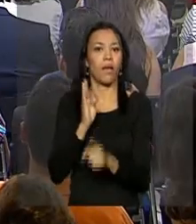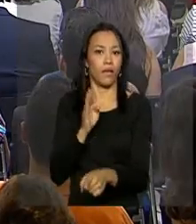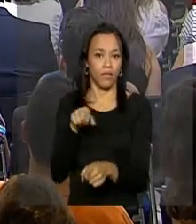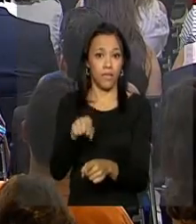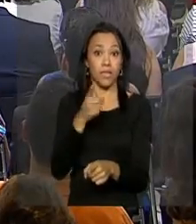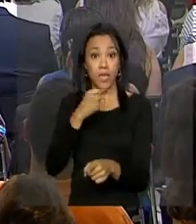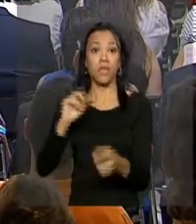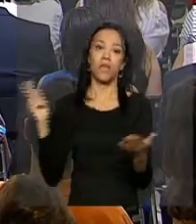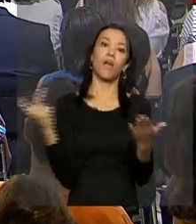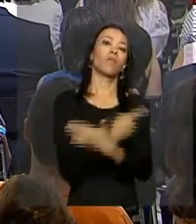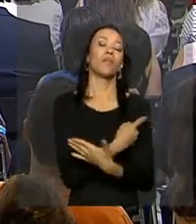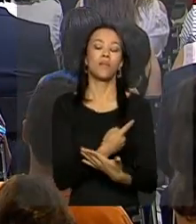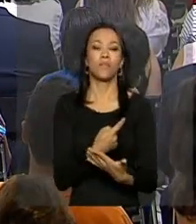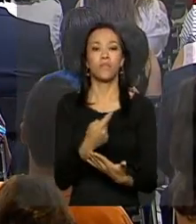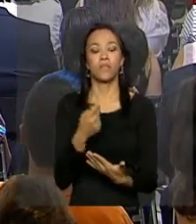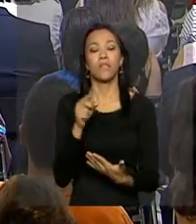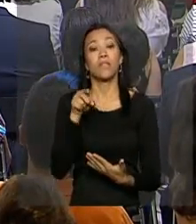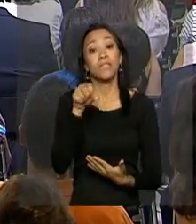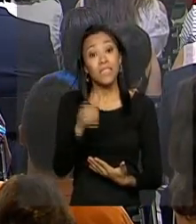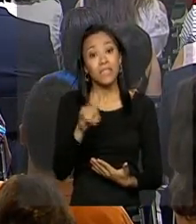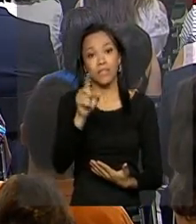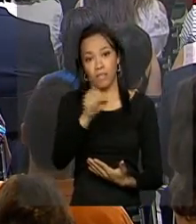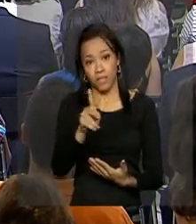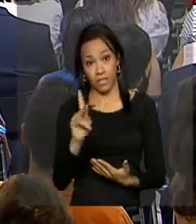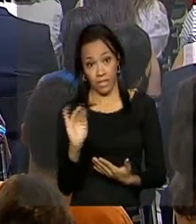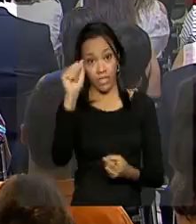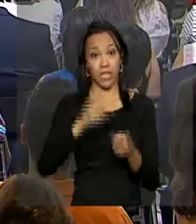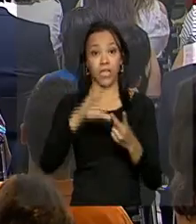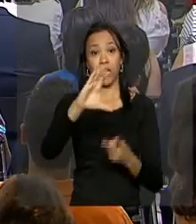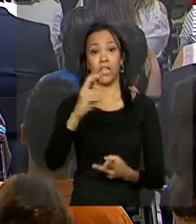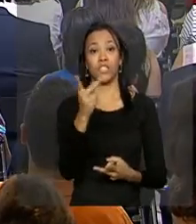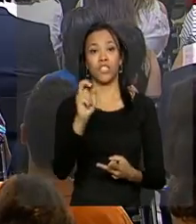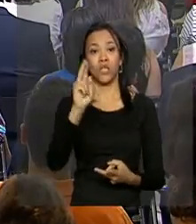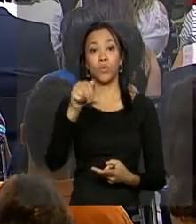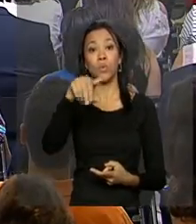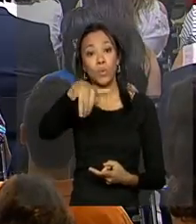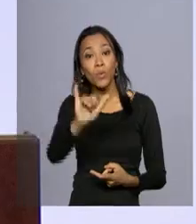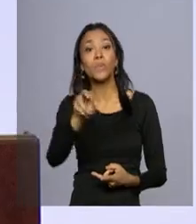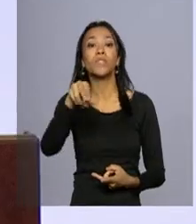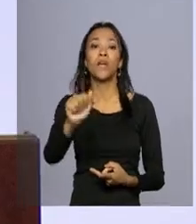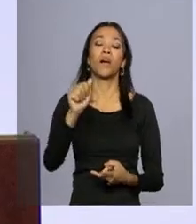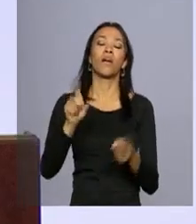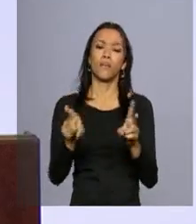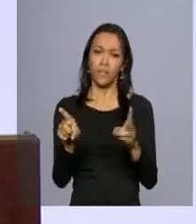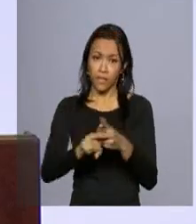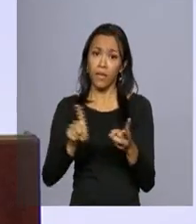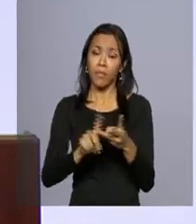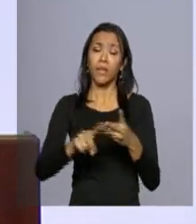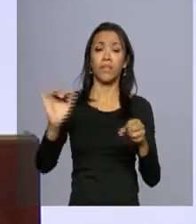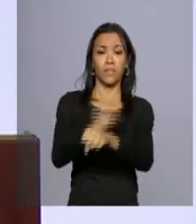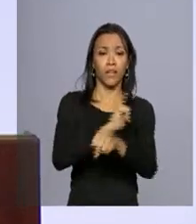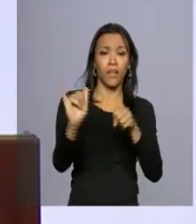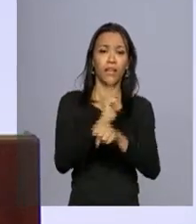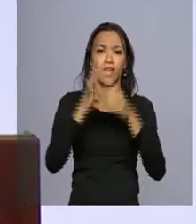causador do agravo, se zika, se cicungunya ou se dengue e a adoção de medidas